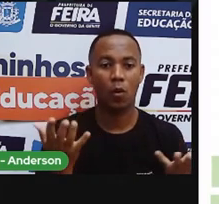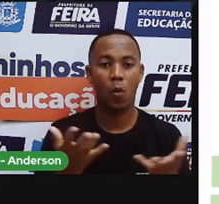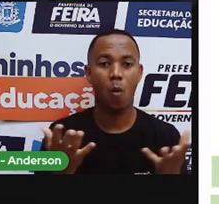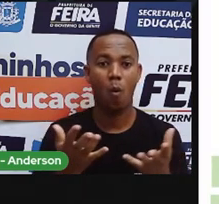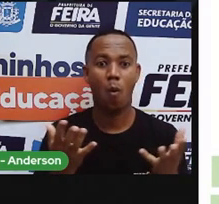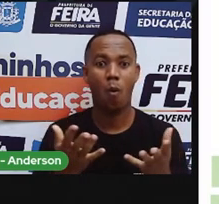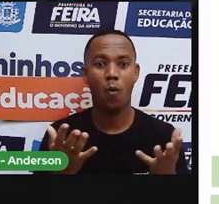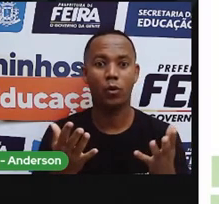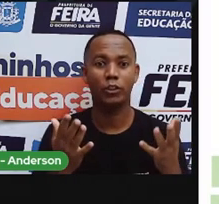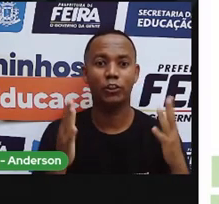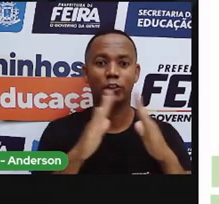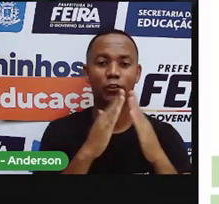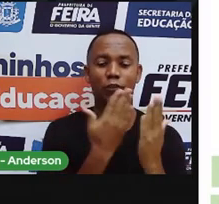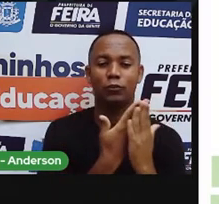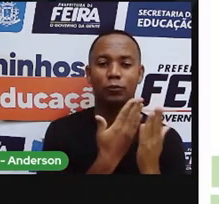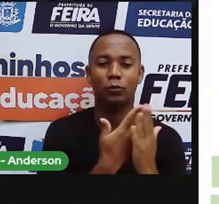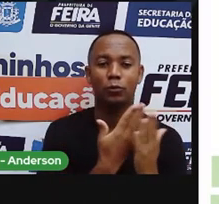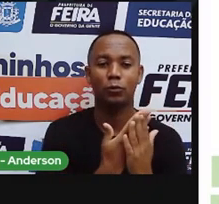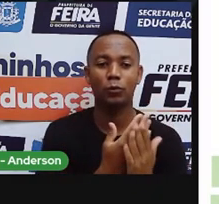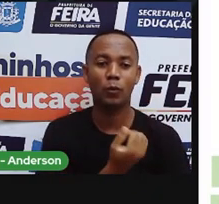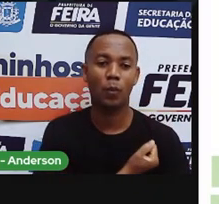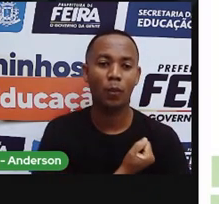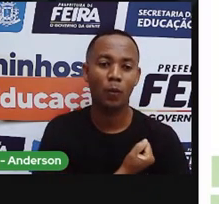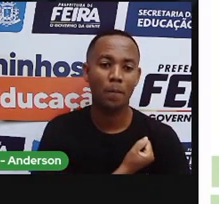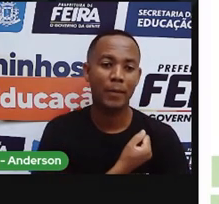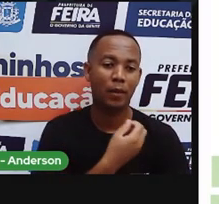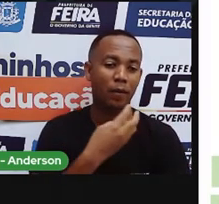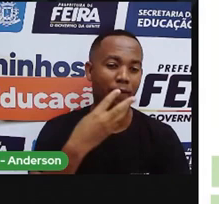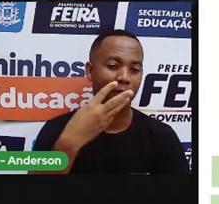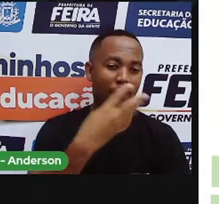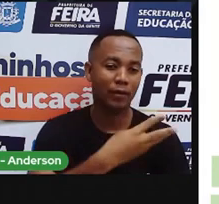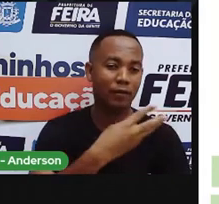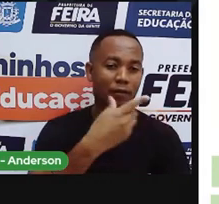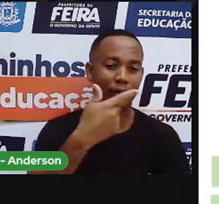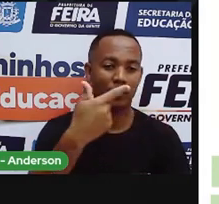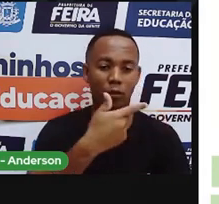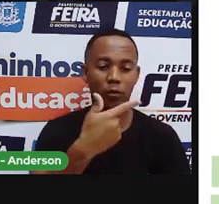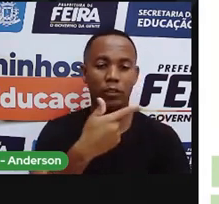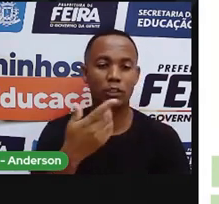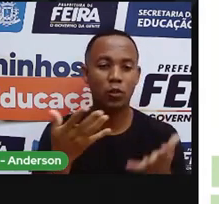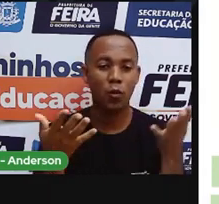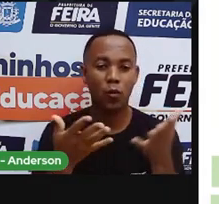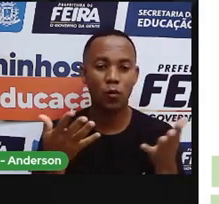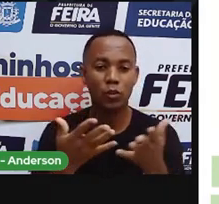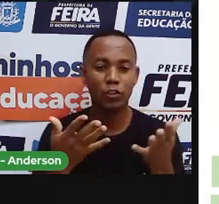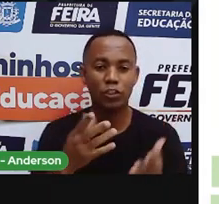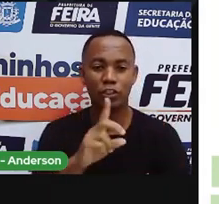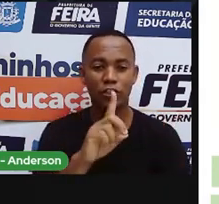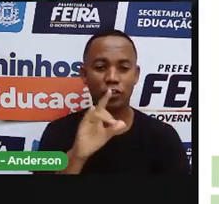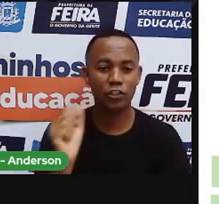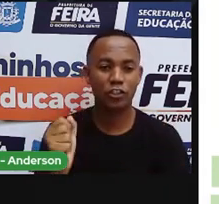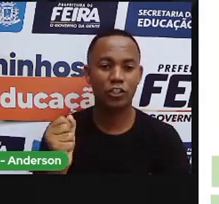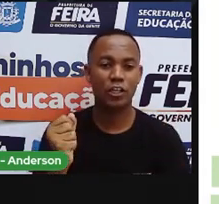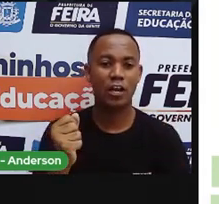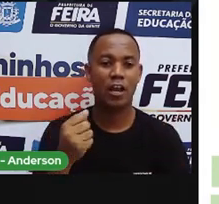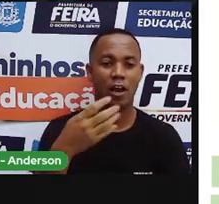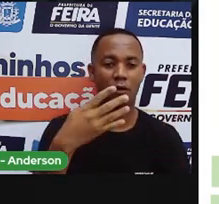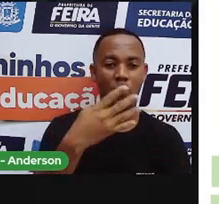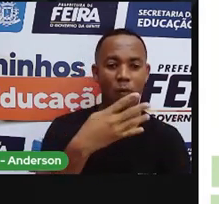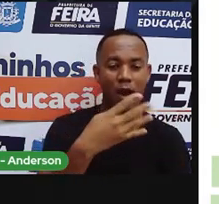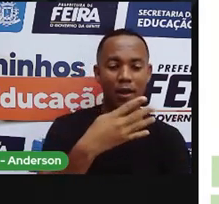número 32. Hoje, né? Dia 4 do mês 5 de 2021.